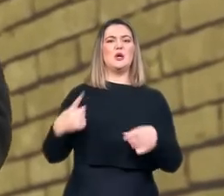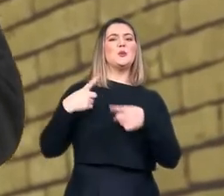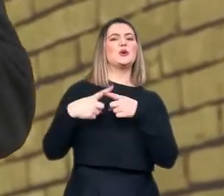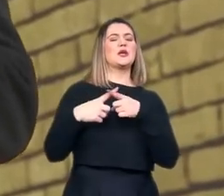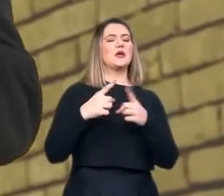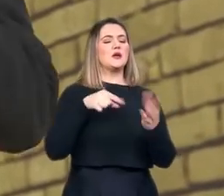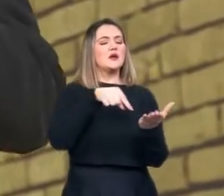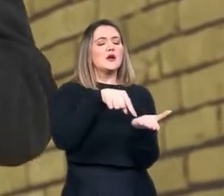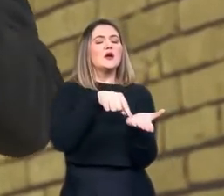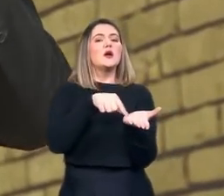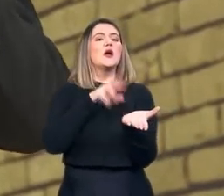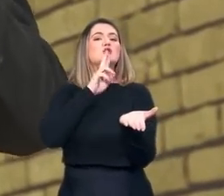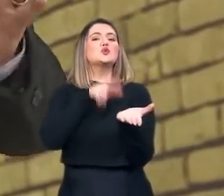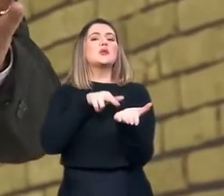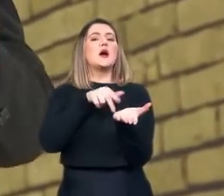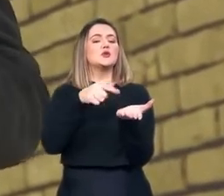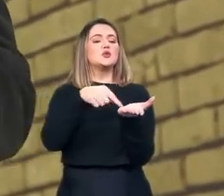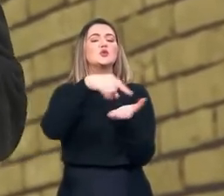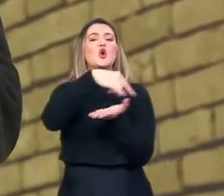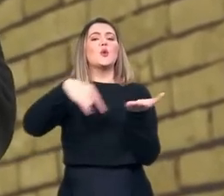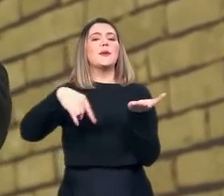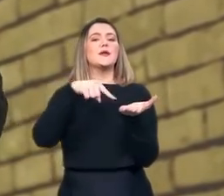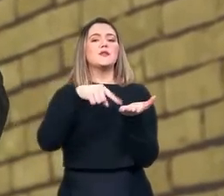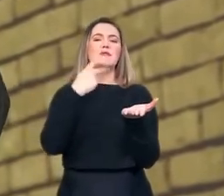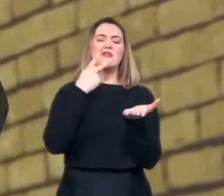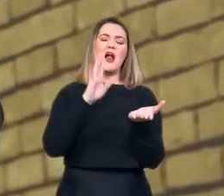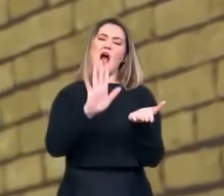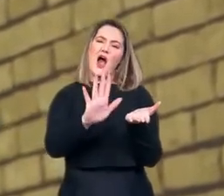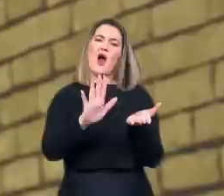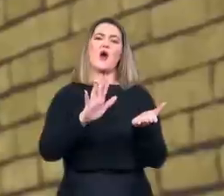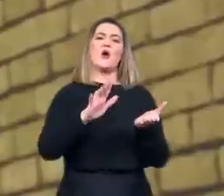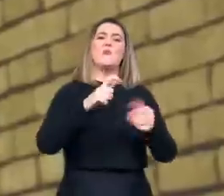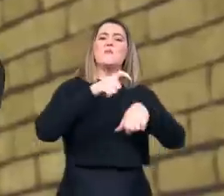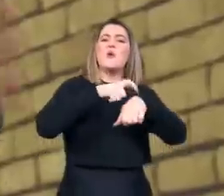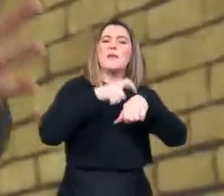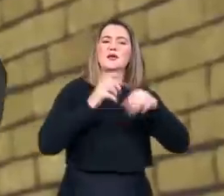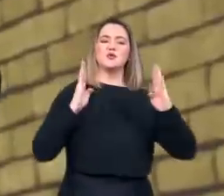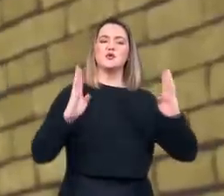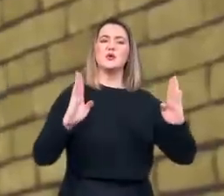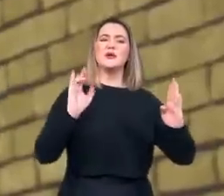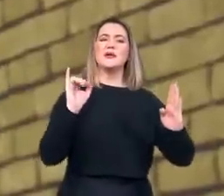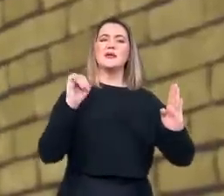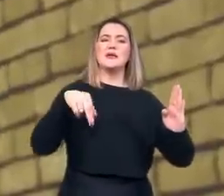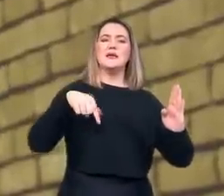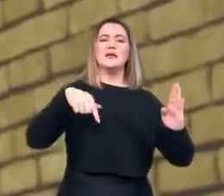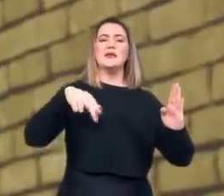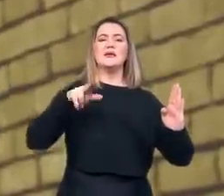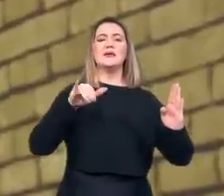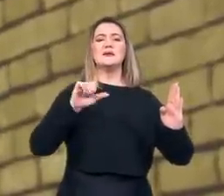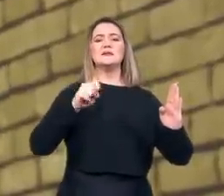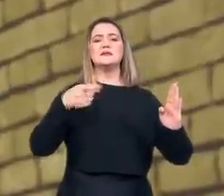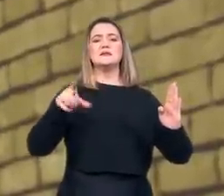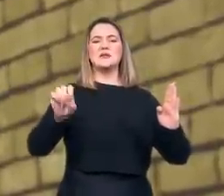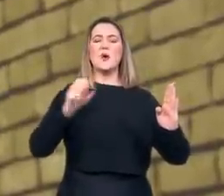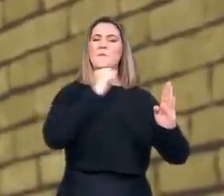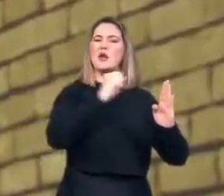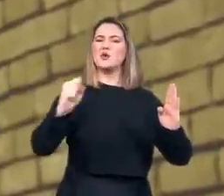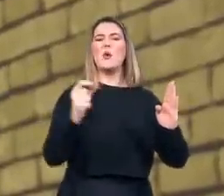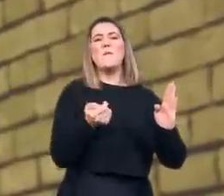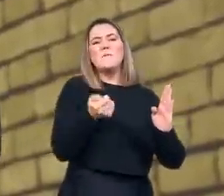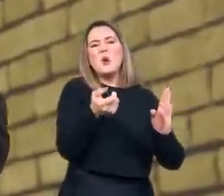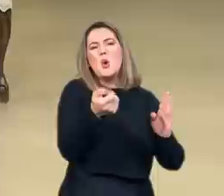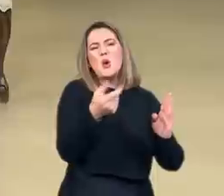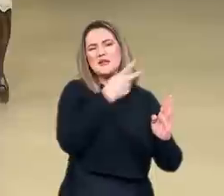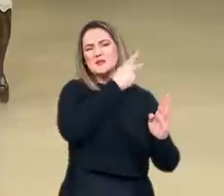que a Inquisição não matou tanta gente nem foi um ato desumano. Caso encerrado. Será? Nem tanto.